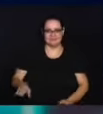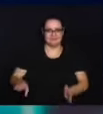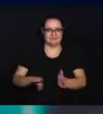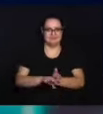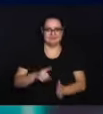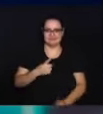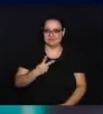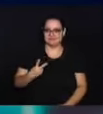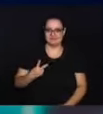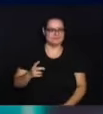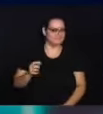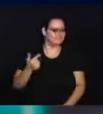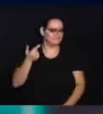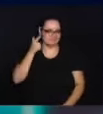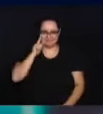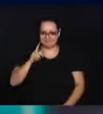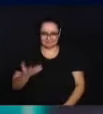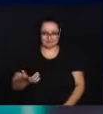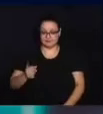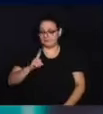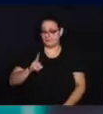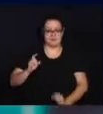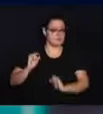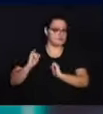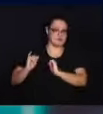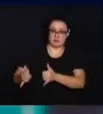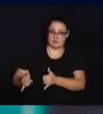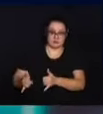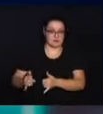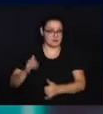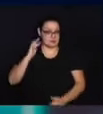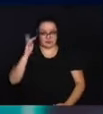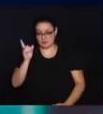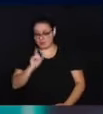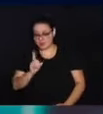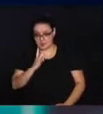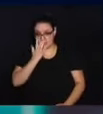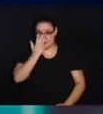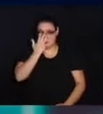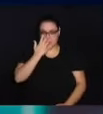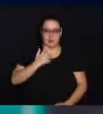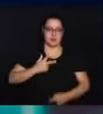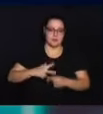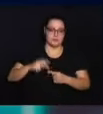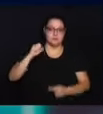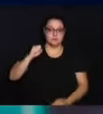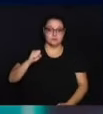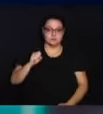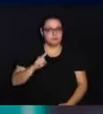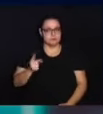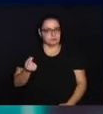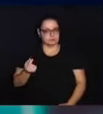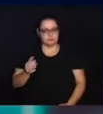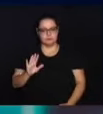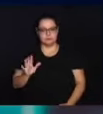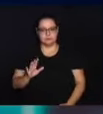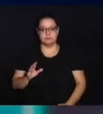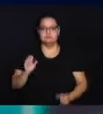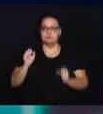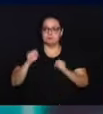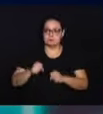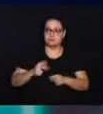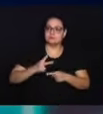12 primeiros. Eres, Tides? Mas não desistiu do seu sonho de ser campeão. Não por dinheiro,